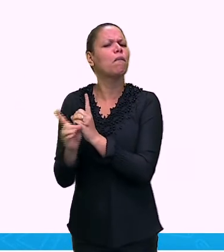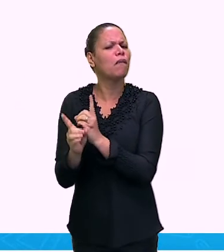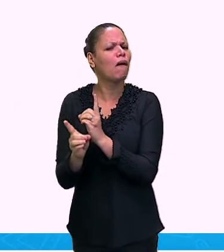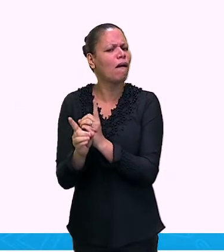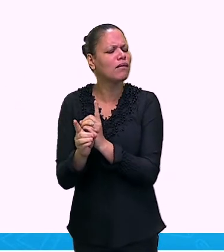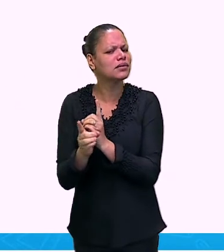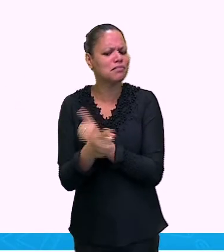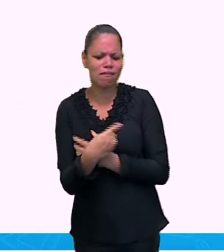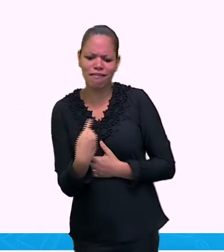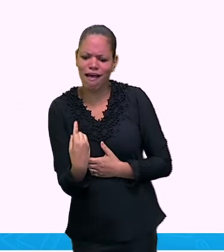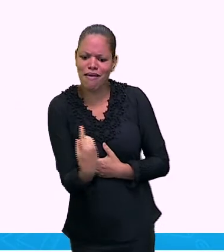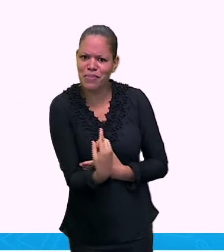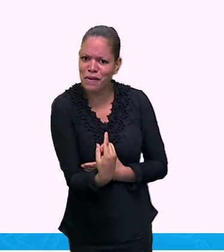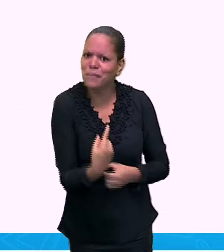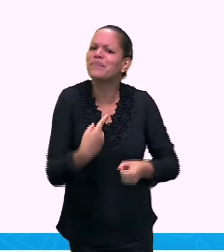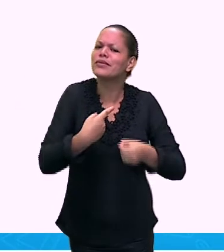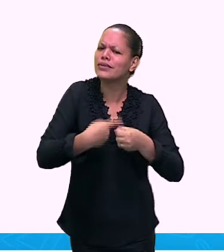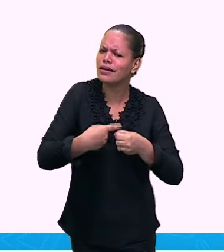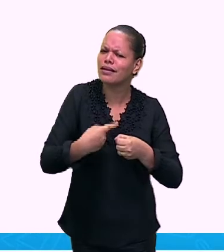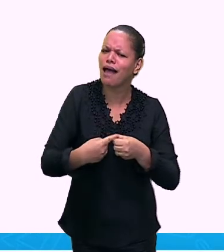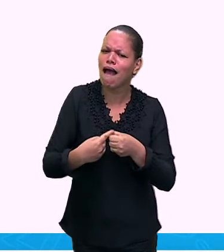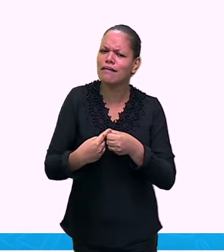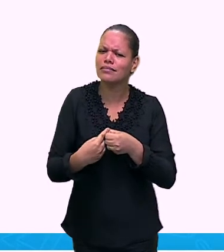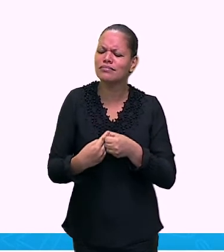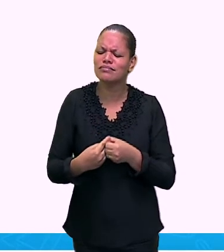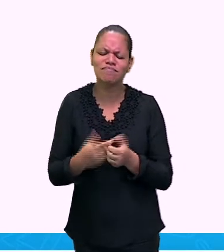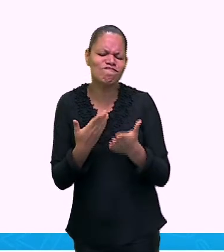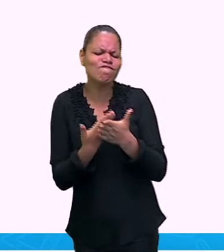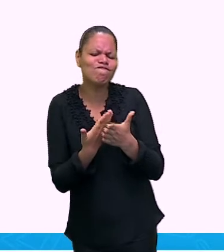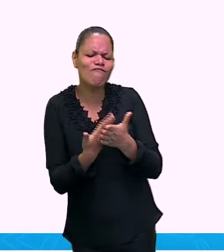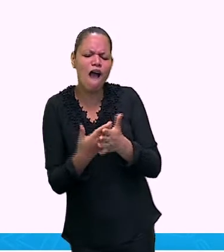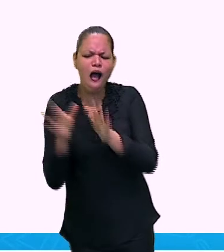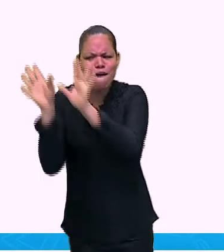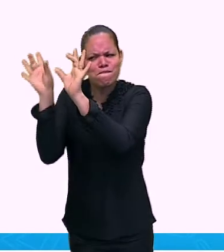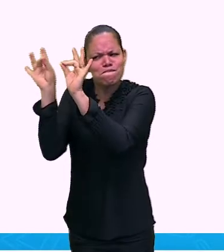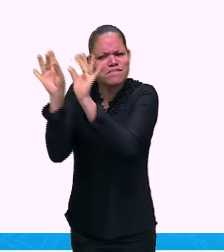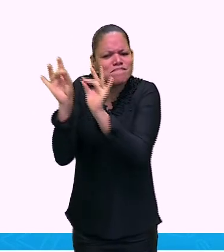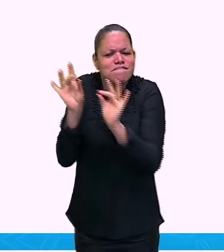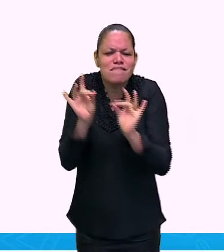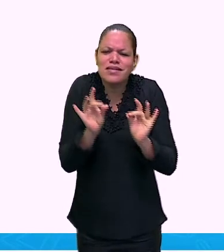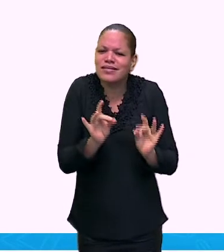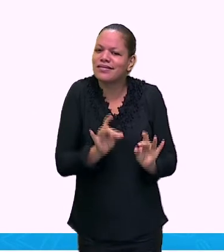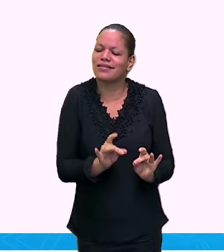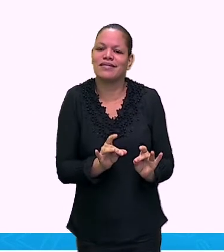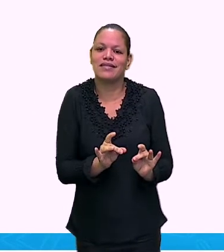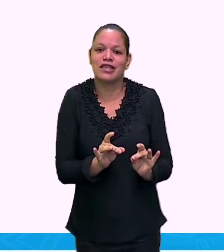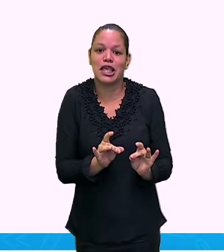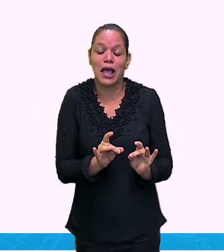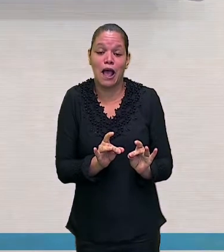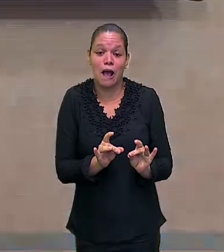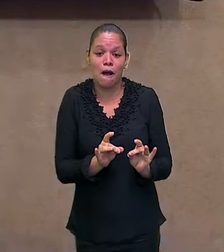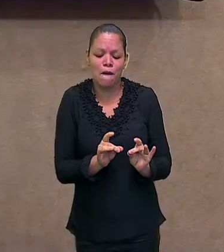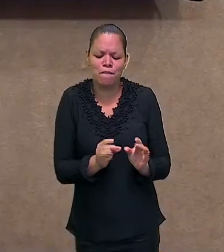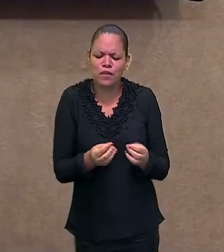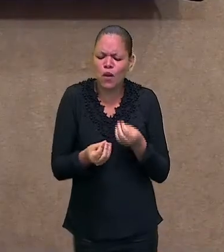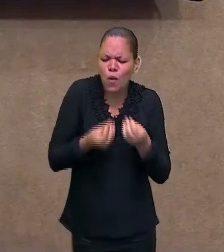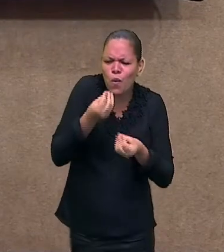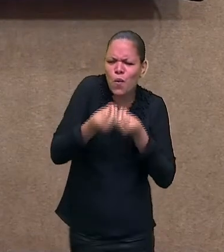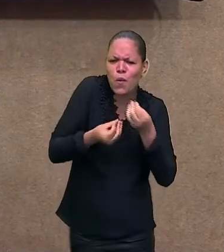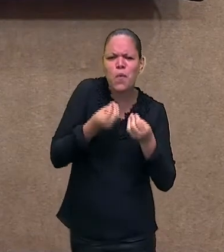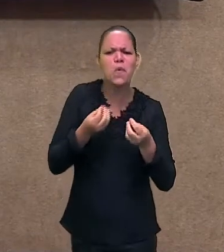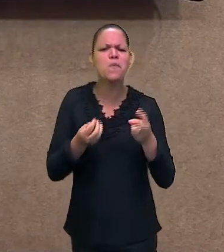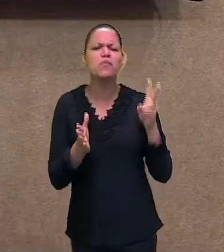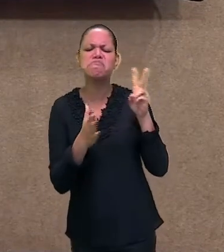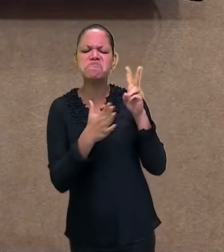essa aula foi uma aula tão especial, produzida na plataforma, bem detalhada, sobre a forma deles de viver,